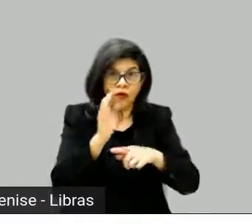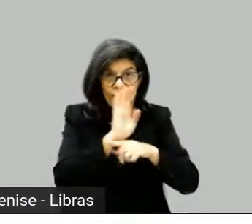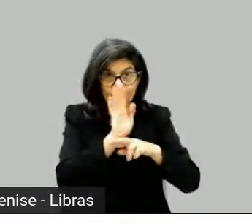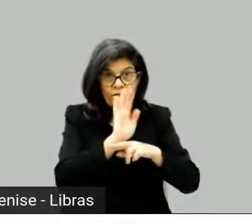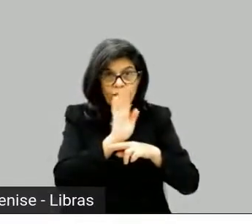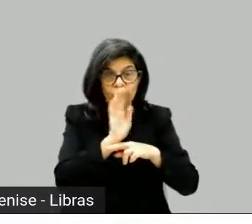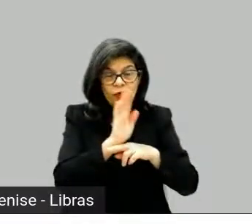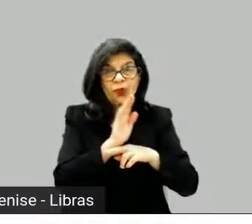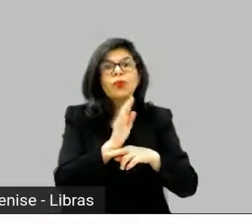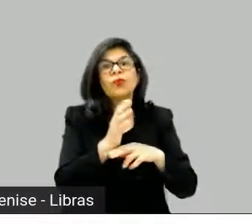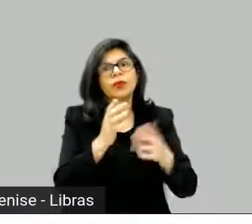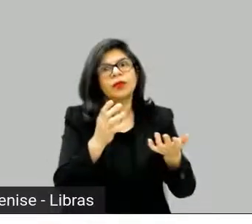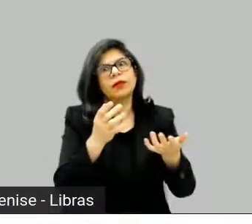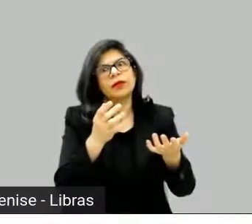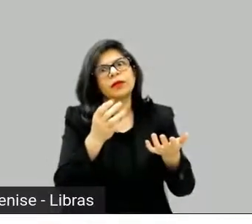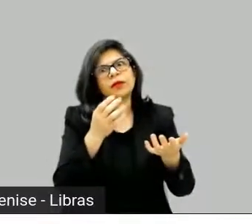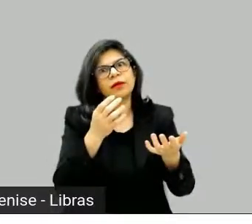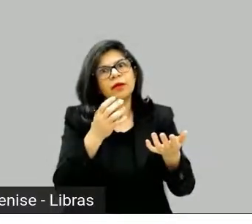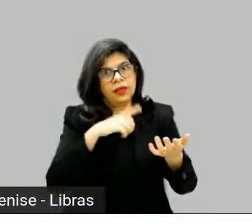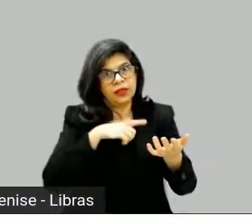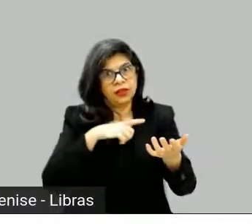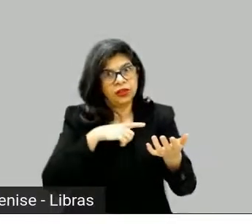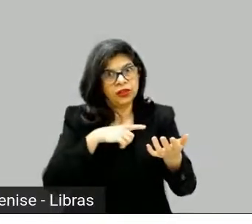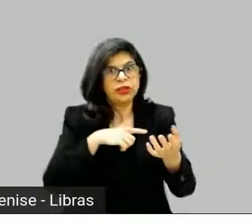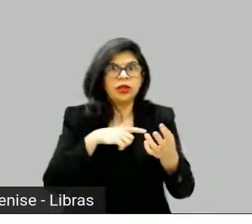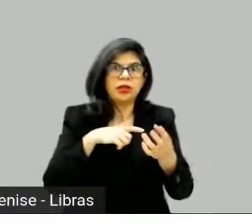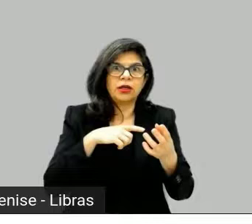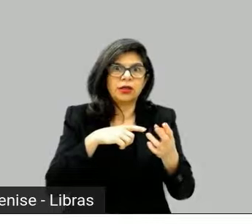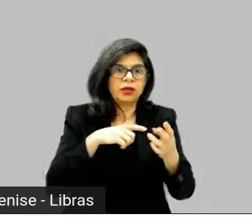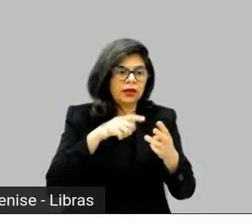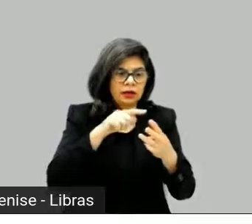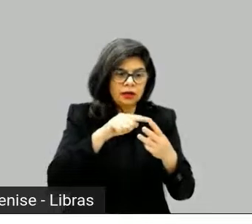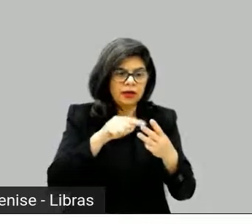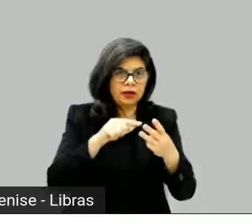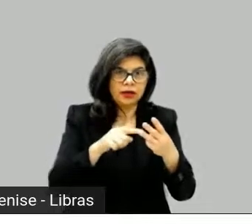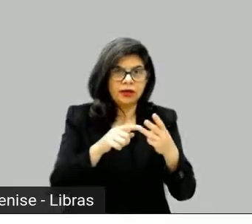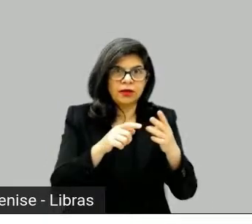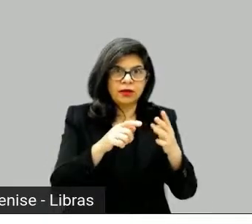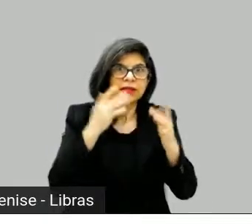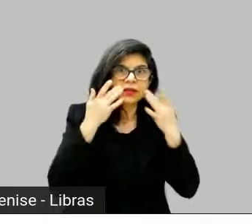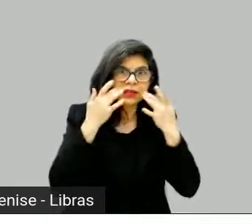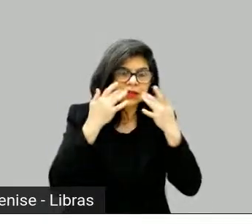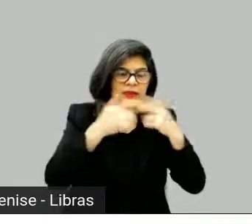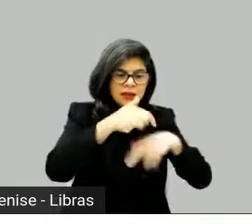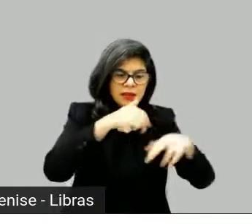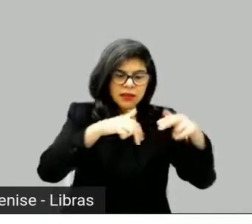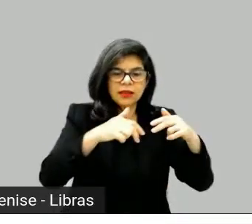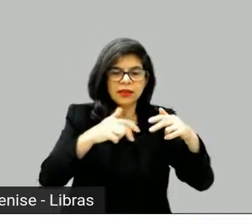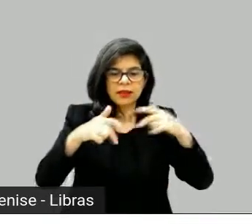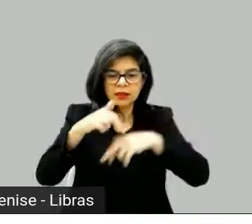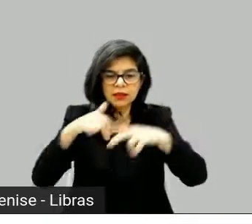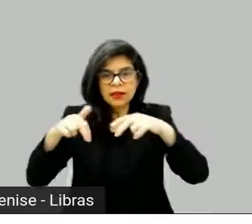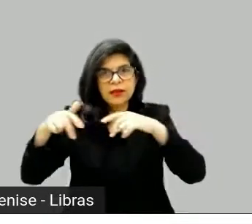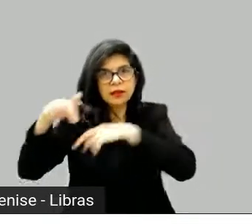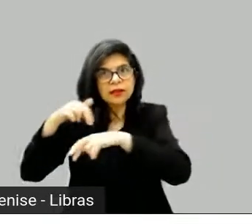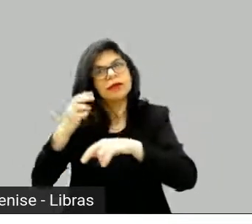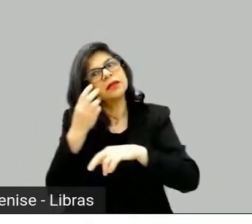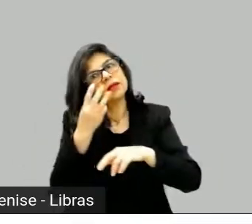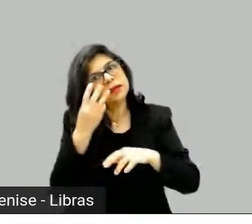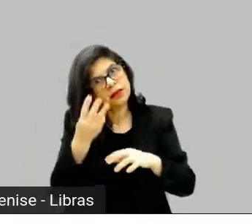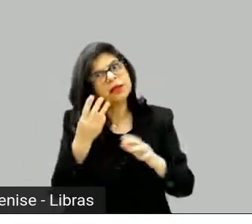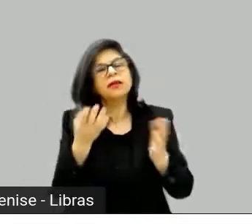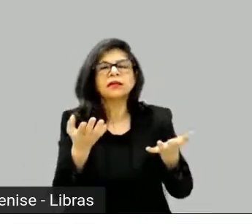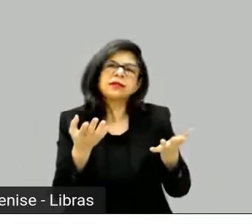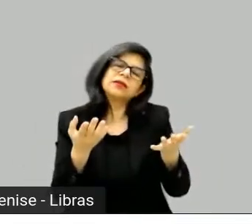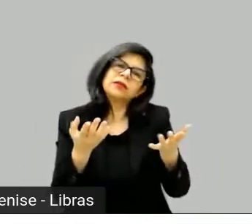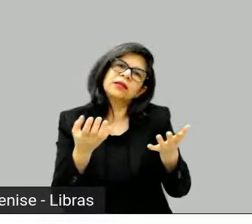ainda bem que eu trabalhava numa ideia de que toda a cena pudesse ser um gancho, porque eles portavam onde eles ouviam.